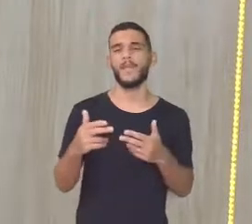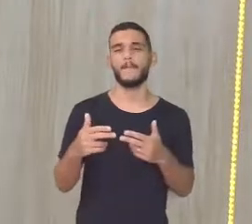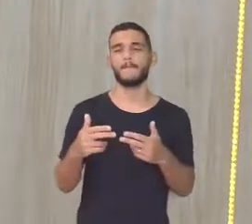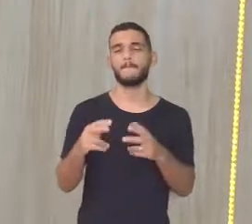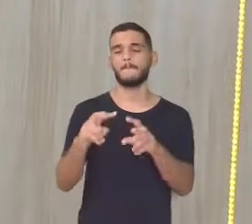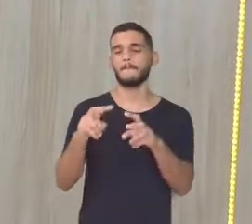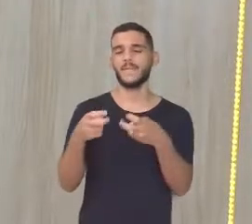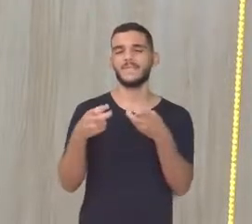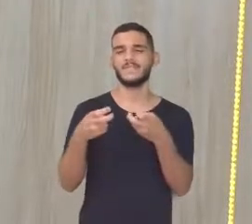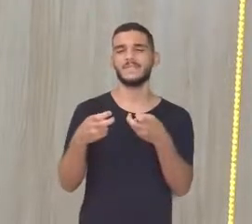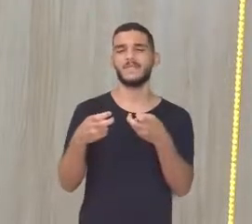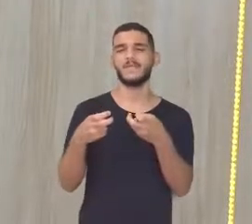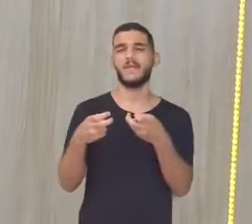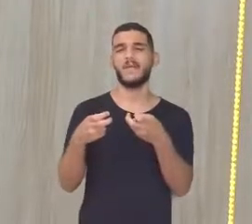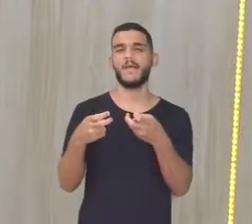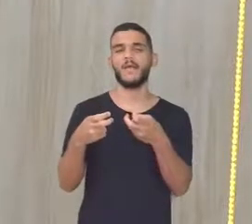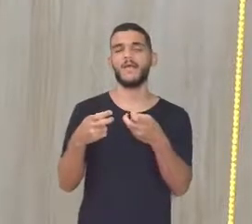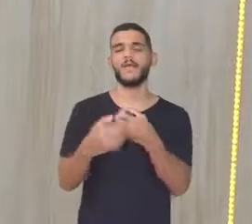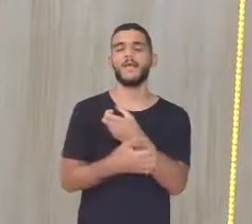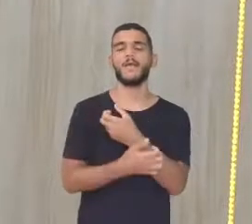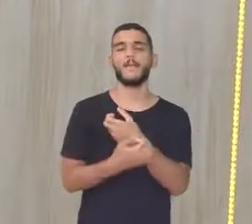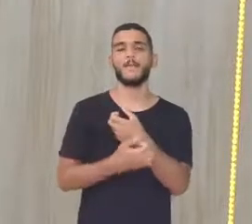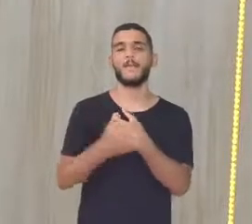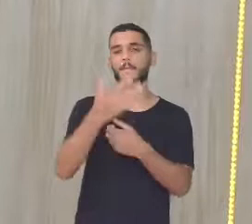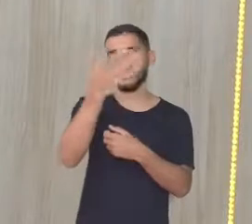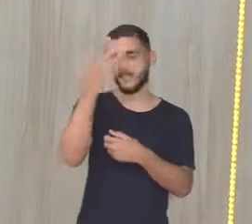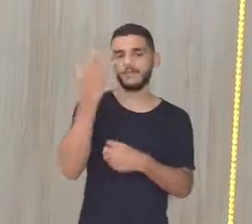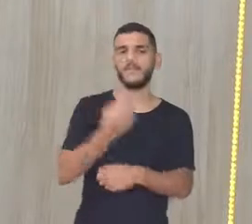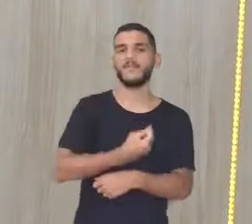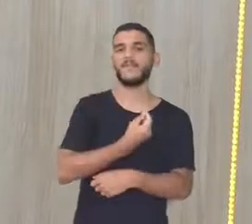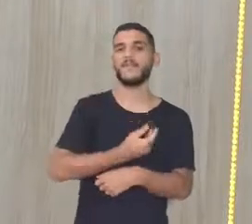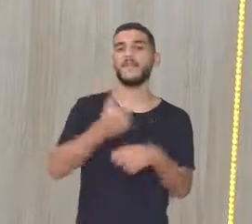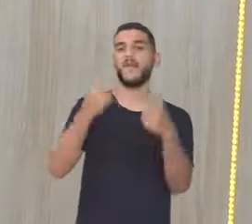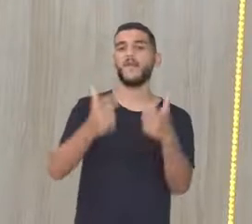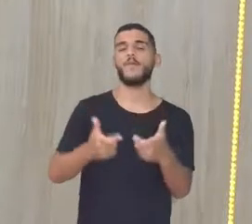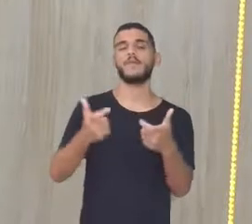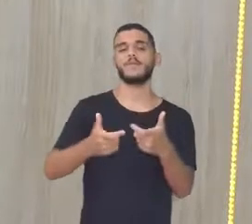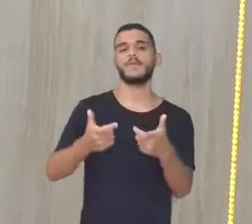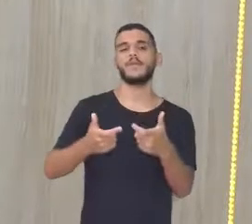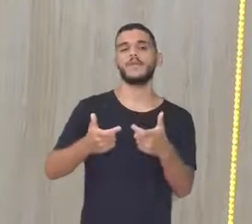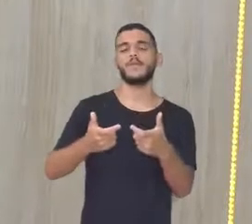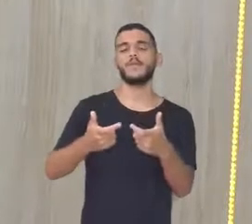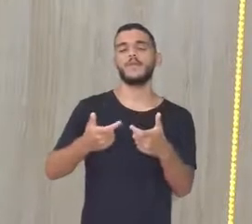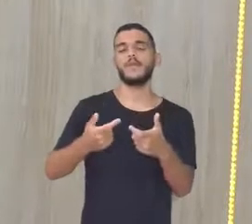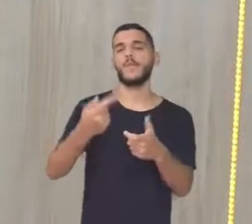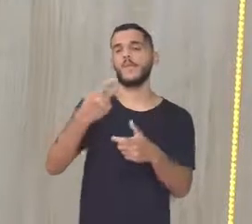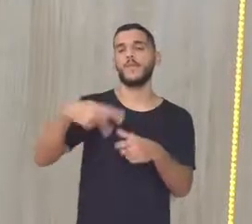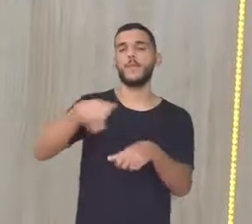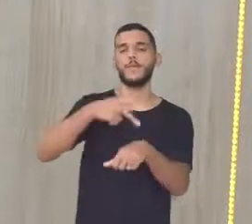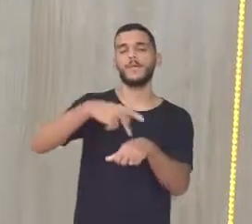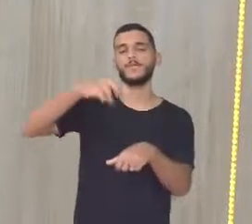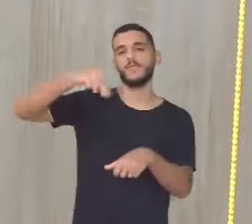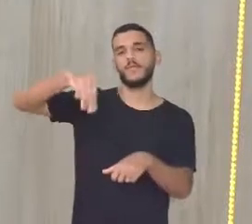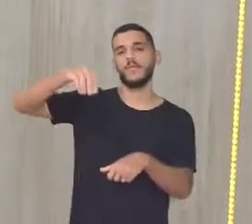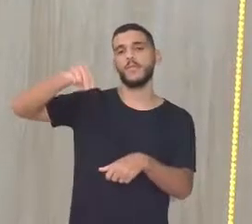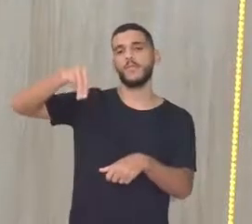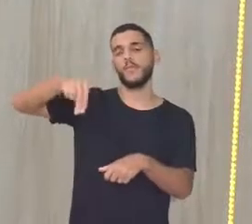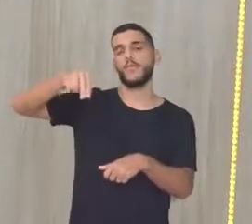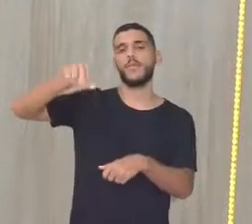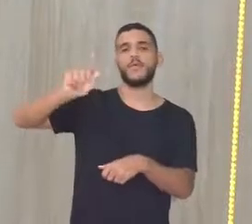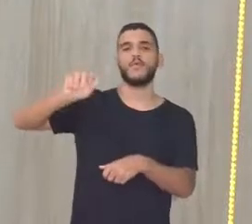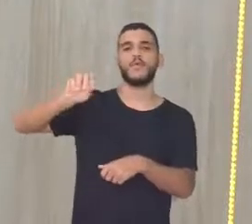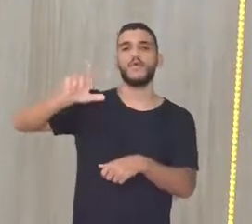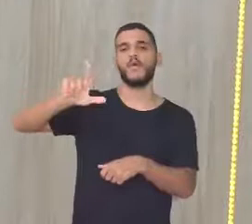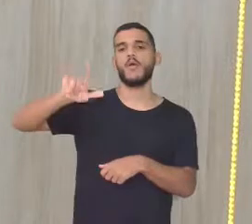Mongólia Né? Da Mongólia Que é Ásia Pertence à China Também um período de tempo Participou Mas